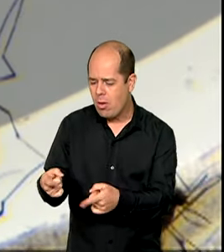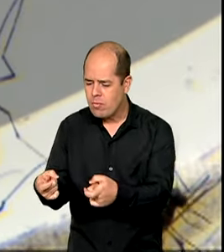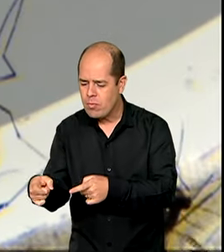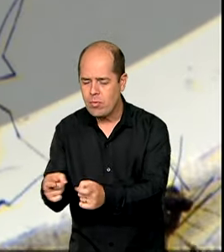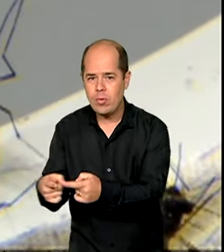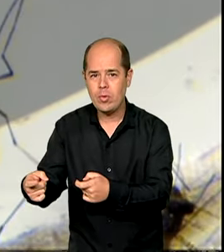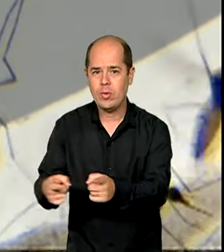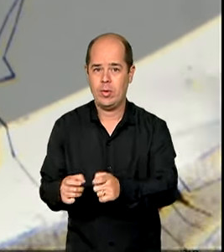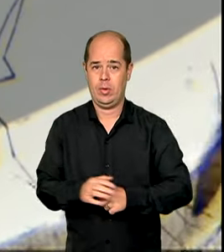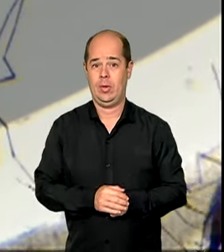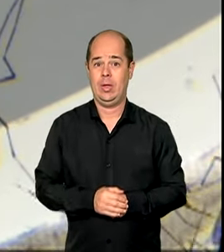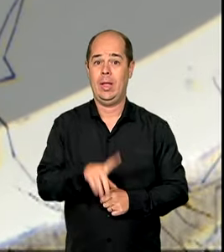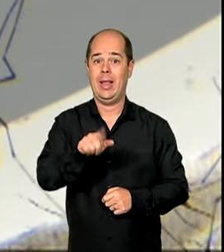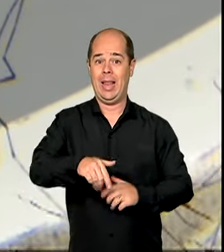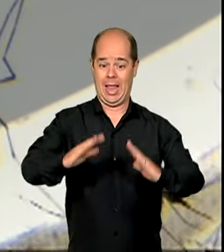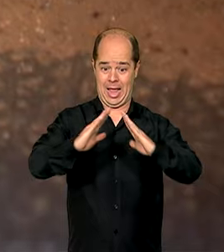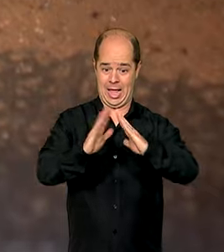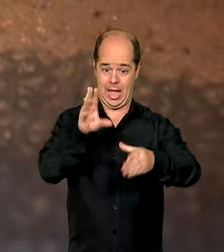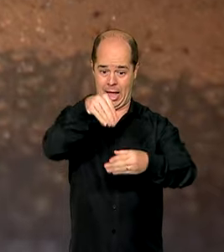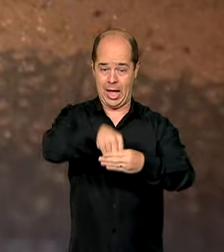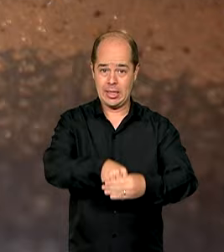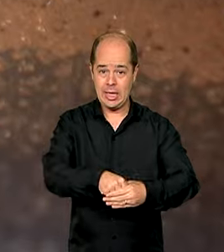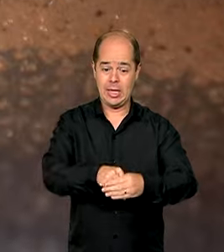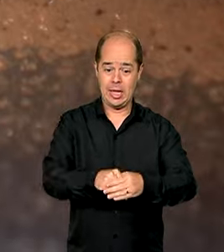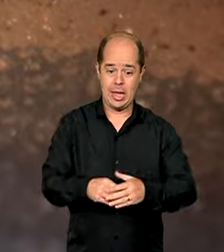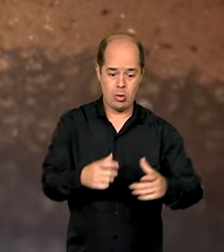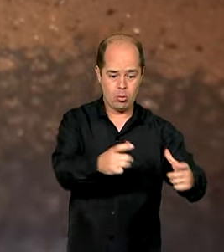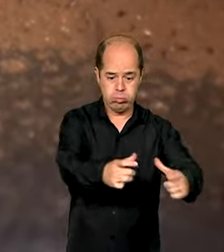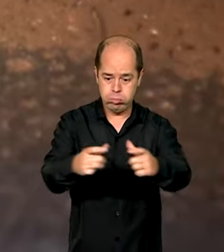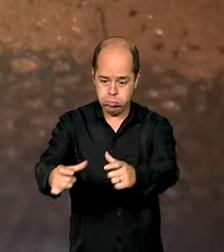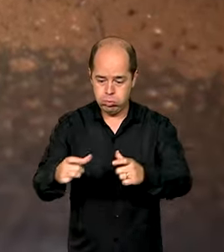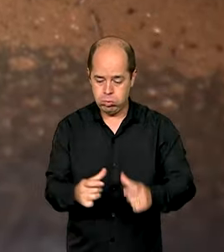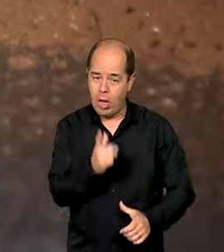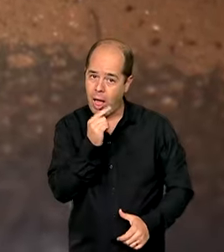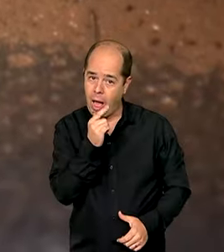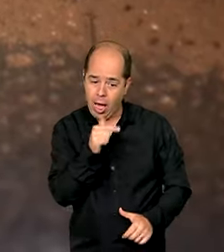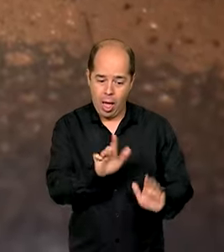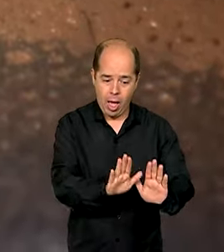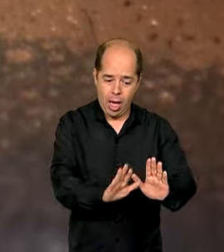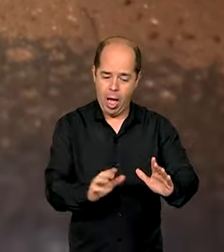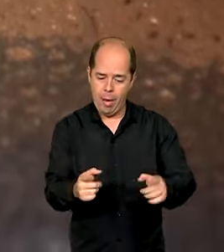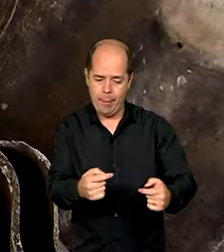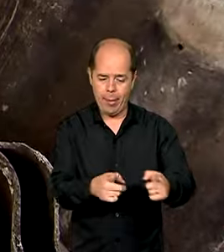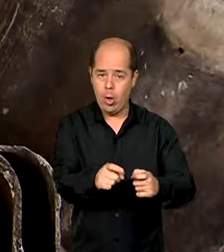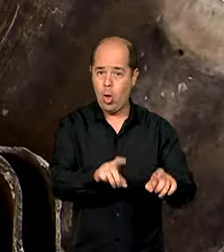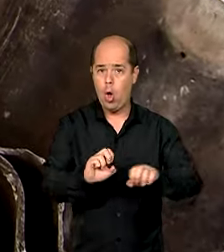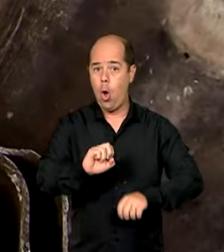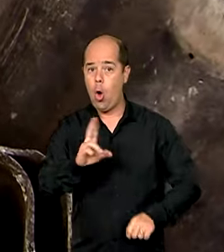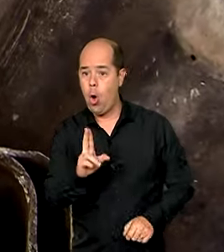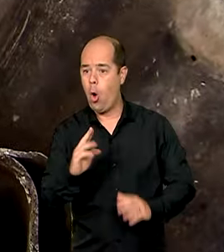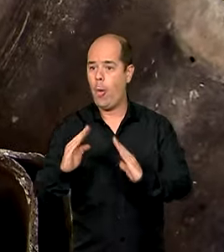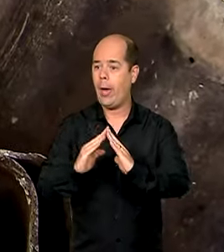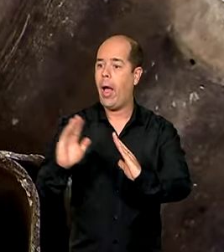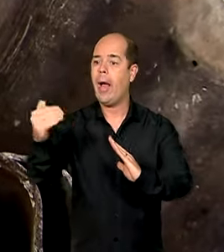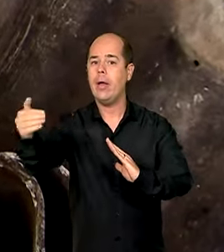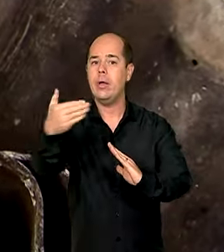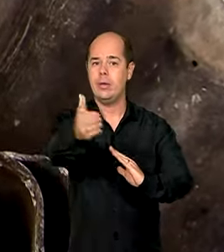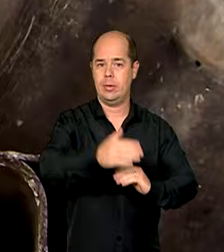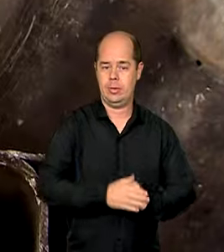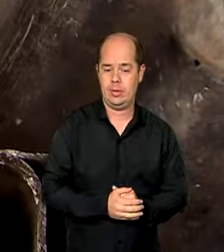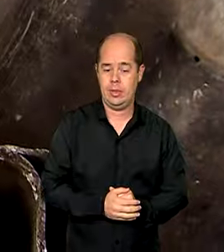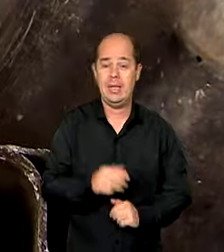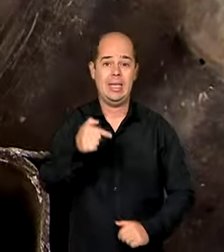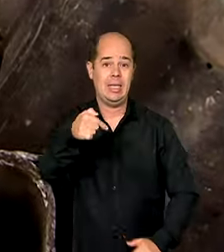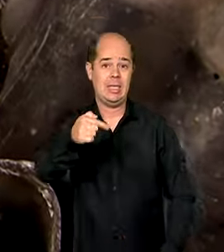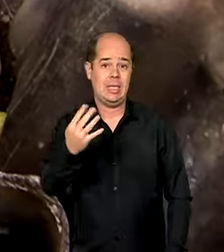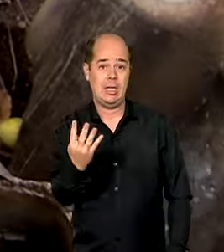dentro de casa ou nos arredores. Segundo o levantamento feito pelo Ministério da Saúde, em 74,8% dos